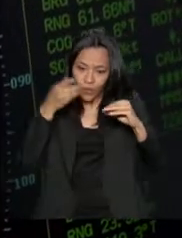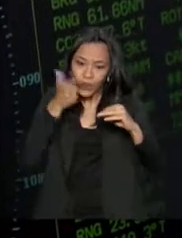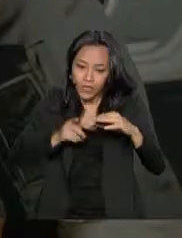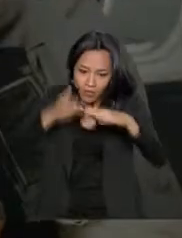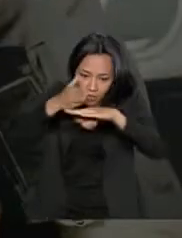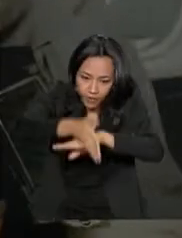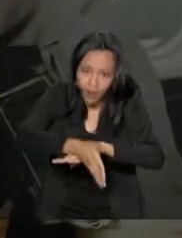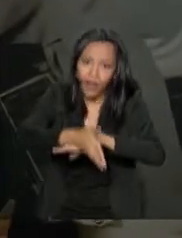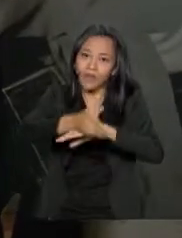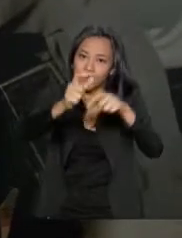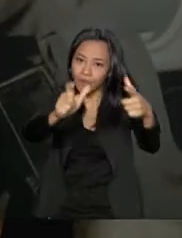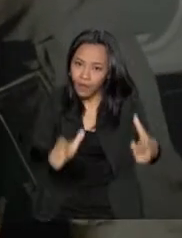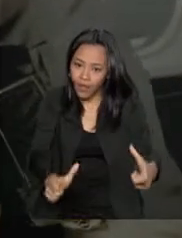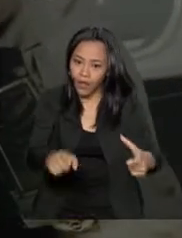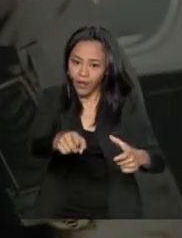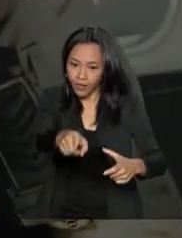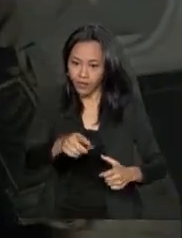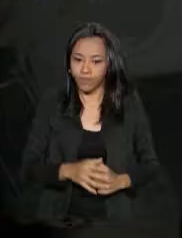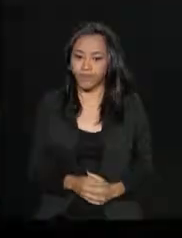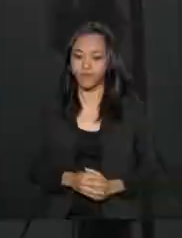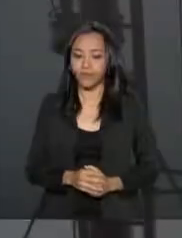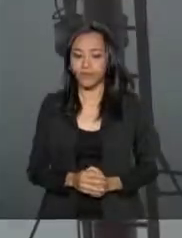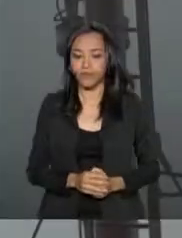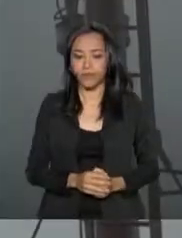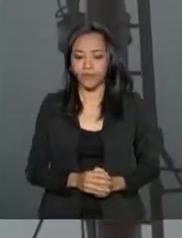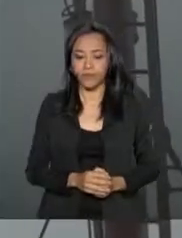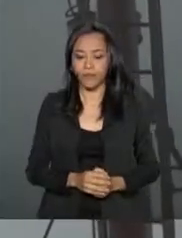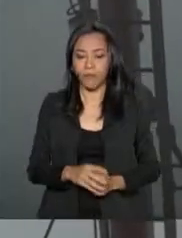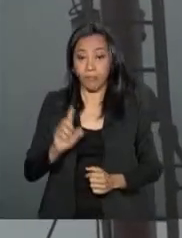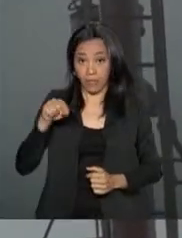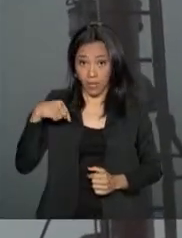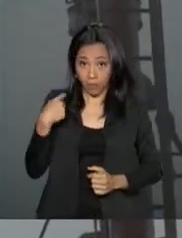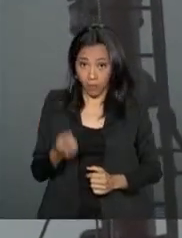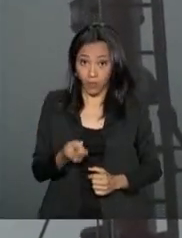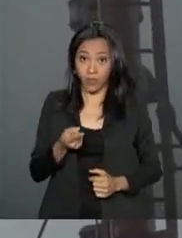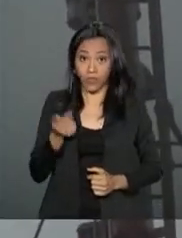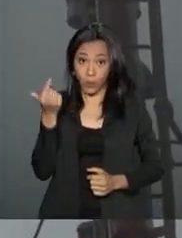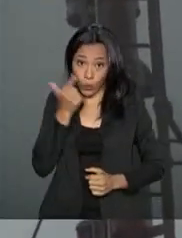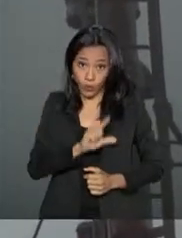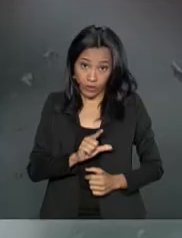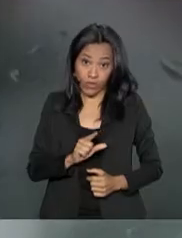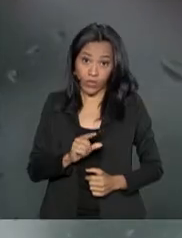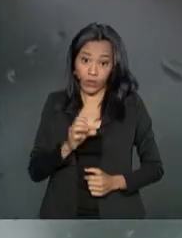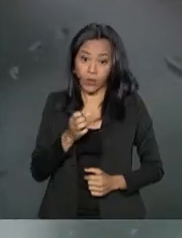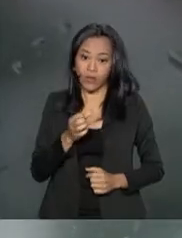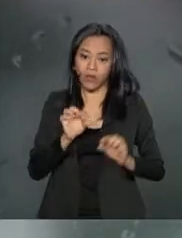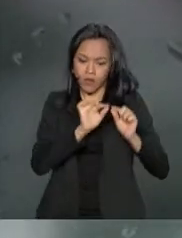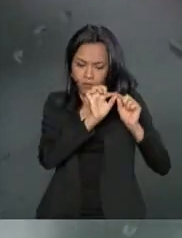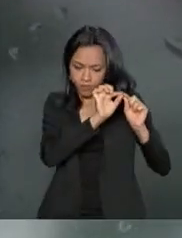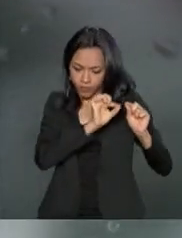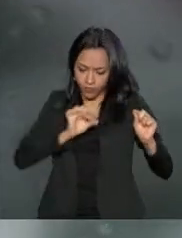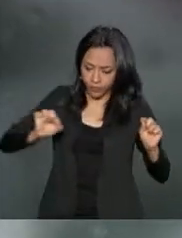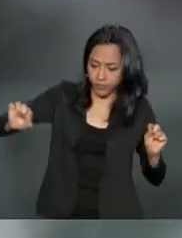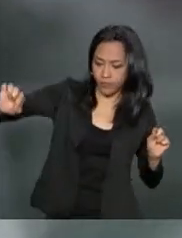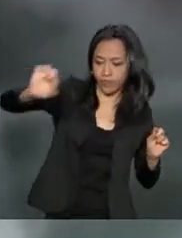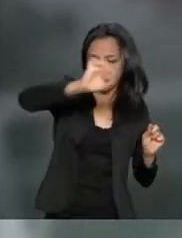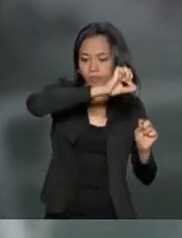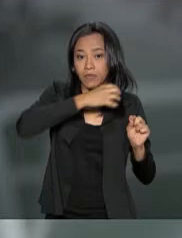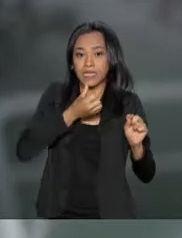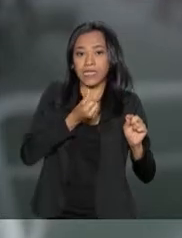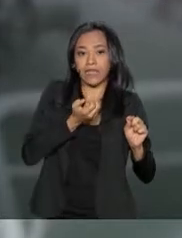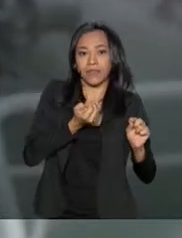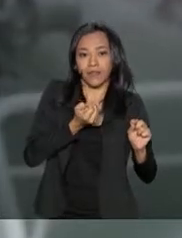Antártica. Estamos na Antártica. Depois de cruzar o paralelo 60, tudo que está ao sul é